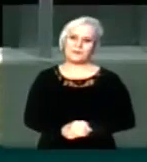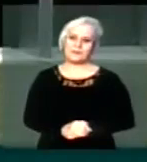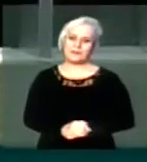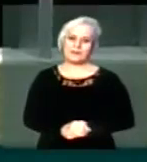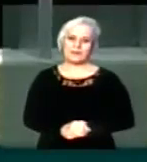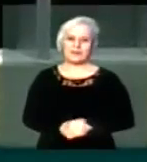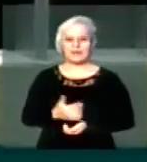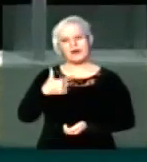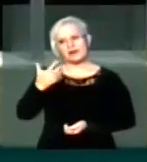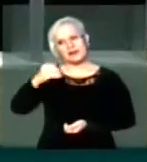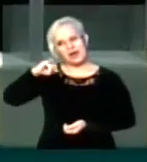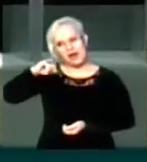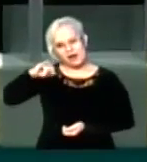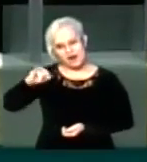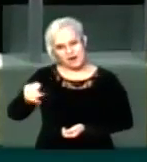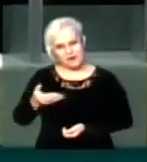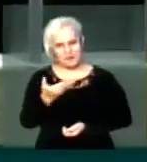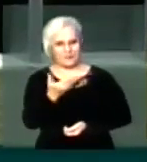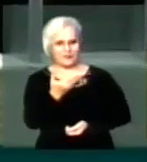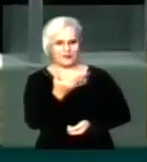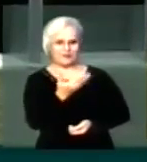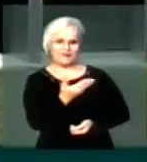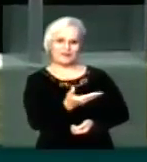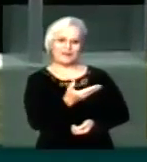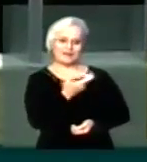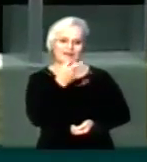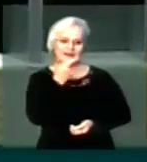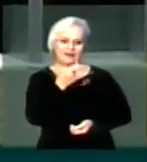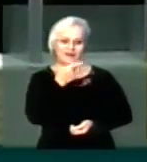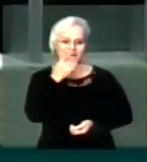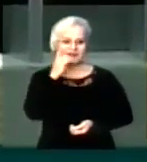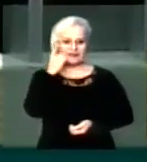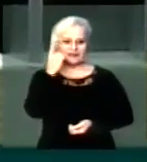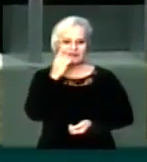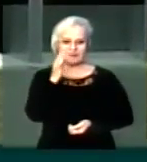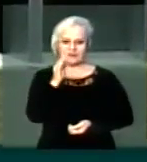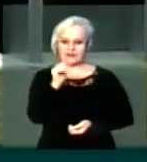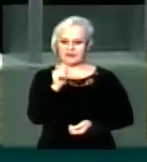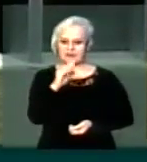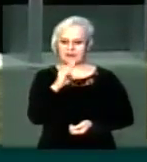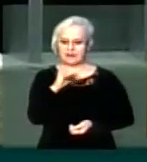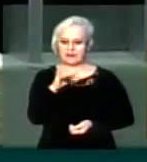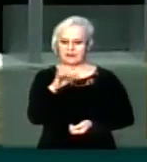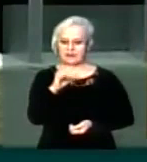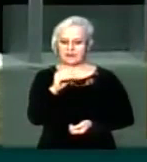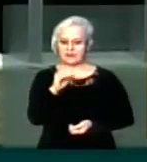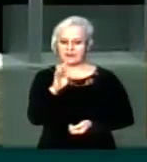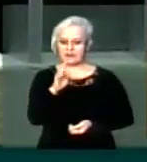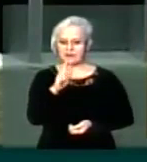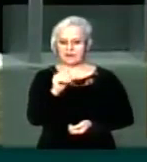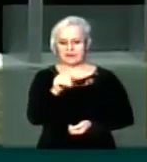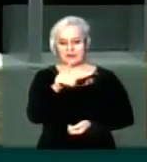aproveitando o pronunciamento muito bom, deputado Fábio Trad, eu que fui testemunha,